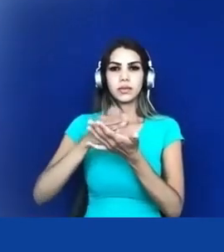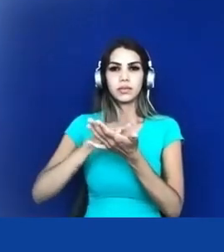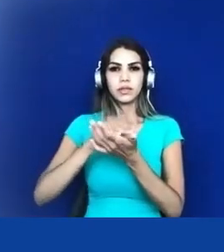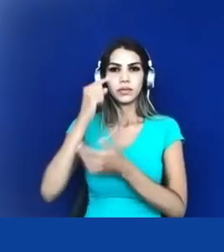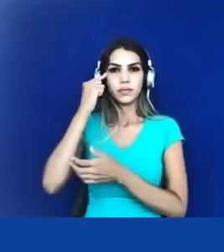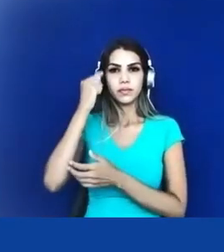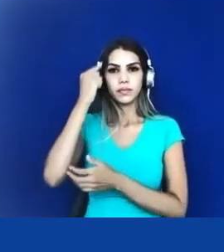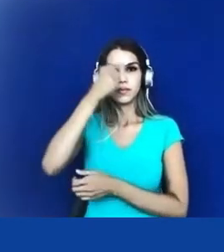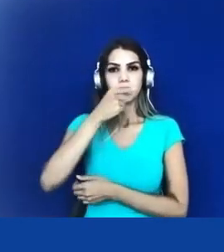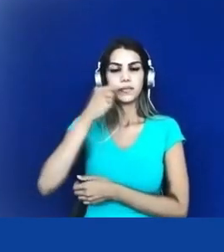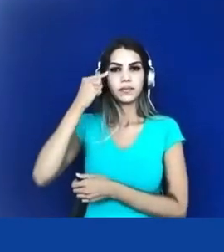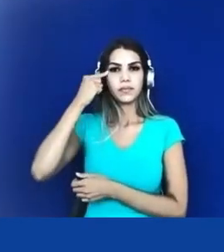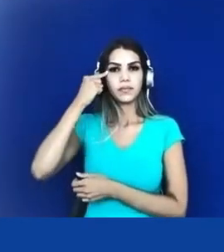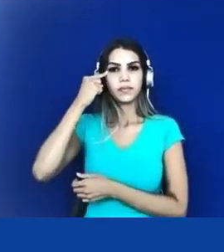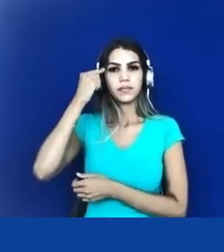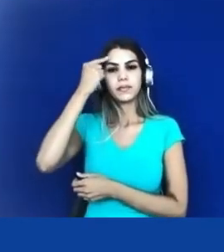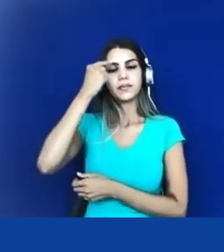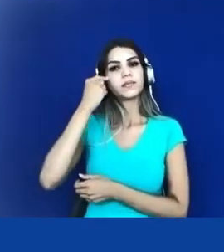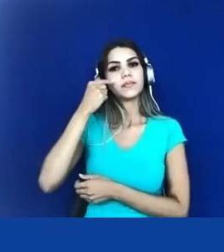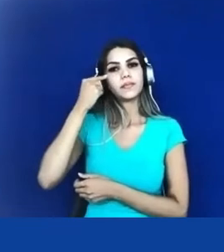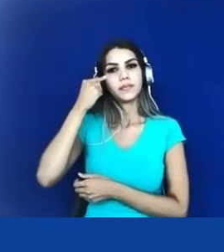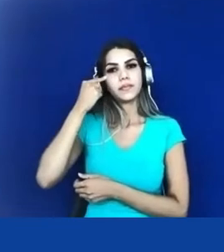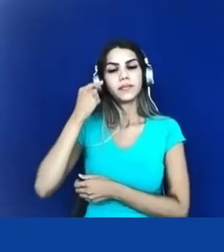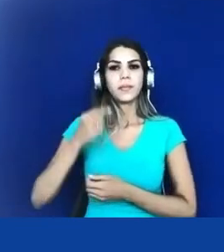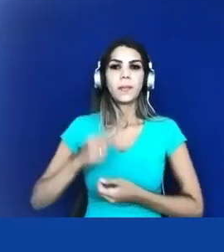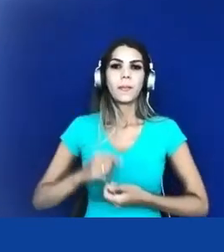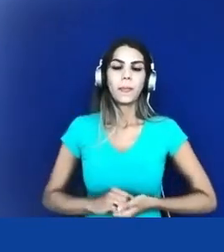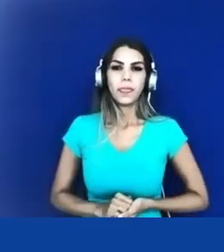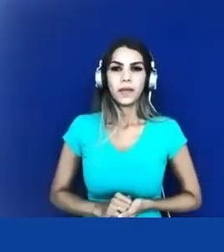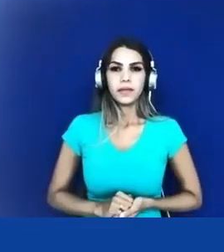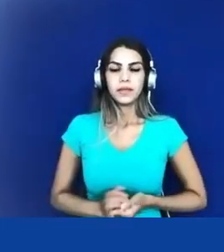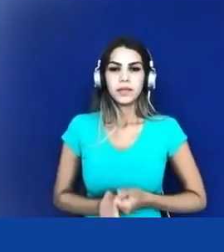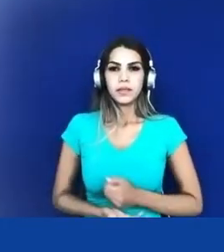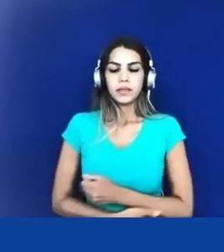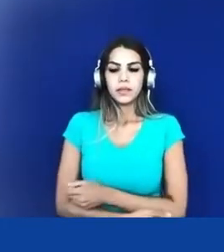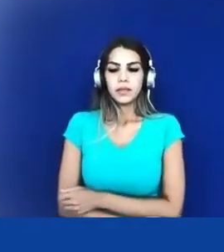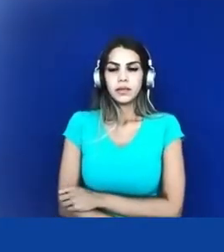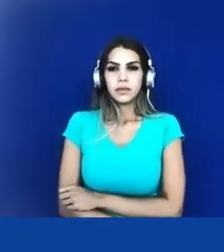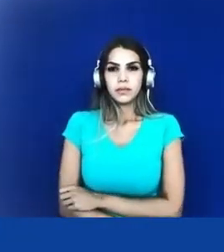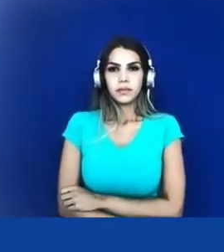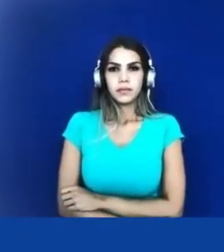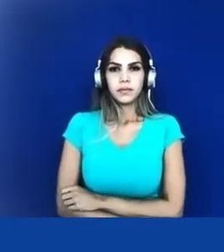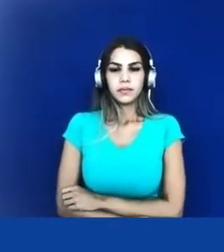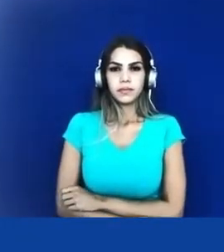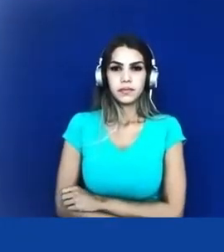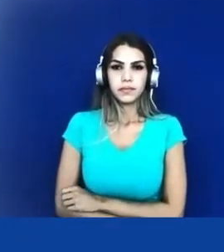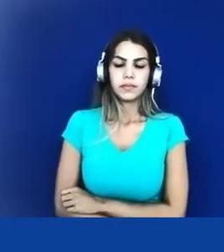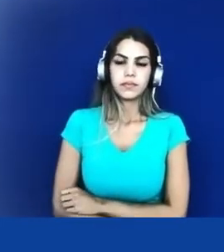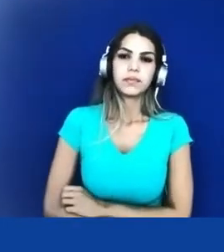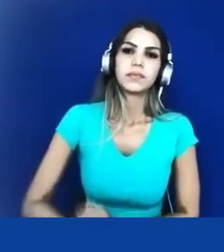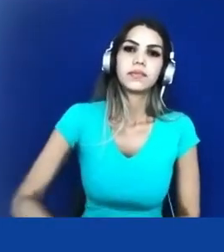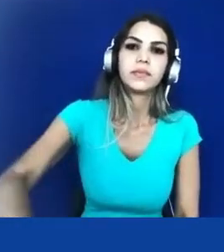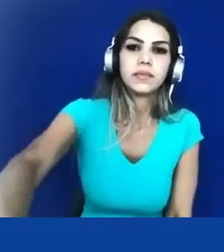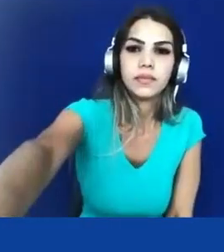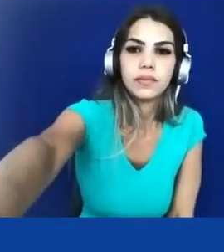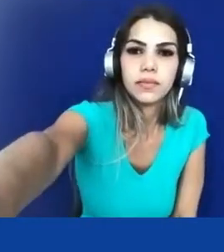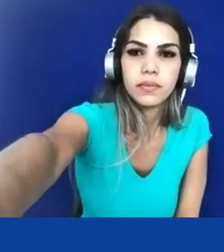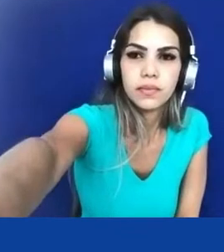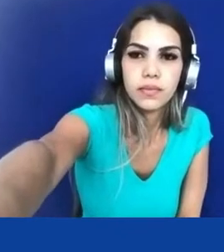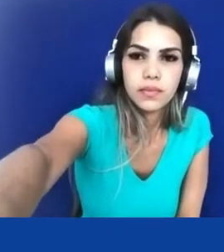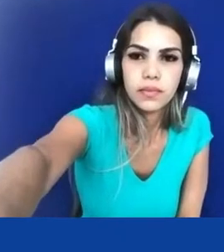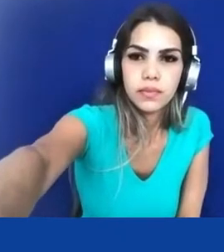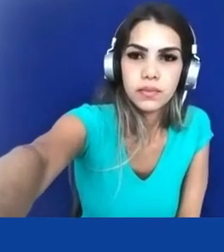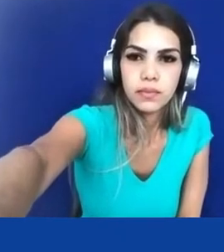resposta da extrema direita né e que vem aí do agronegócio desses projetos desenvolvimento desenvolvimentistas